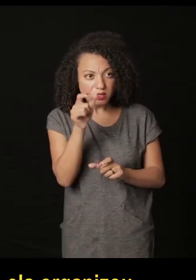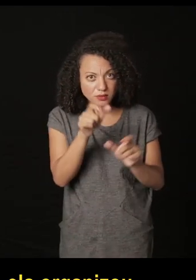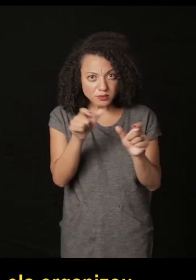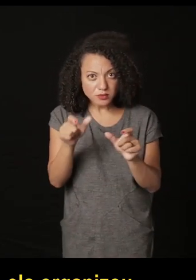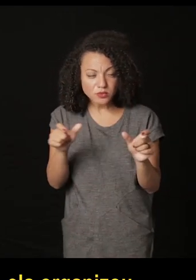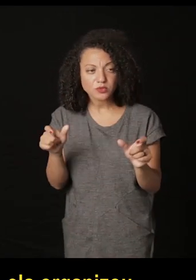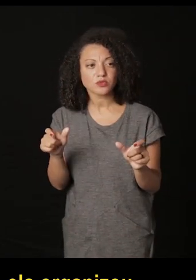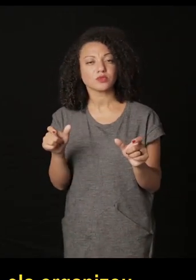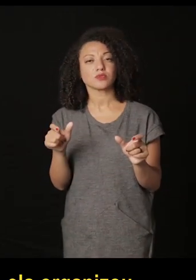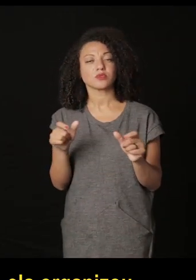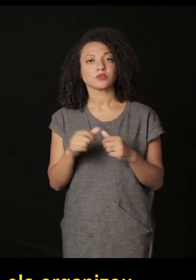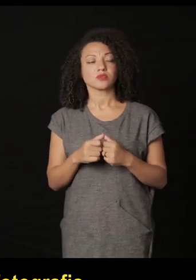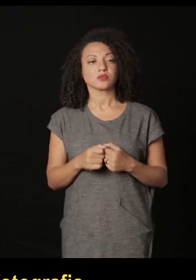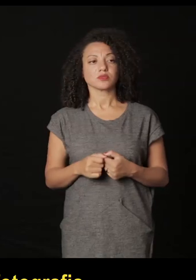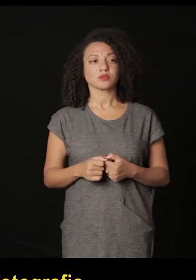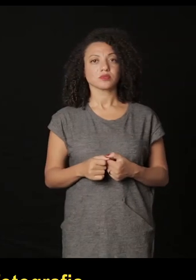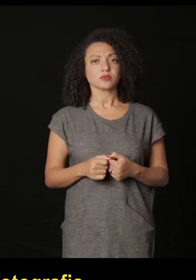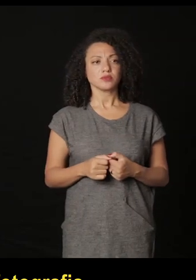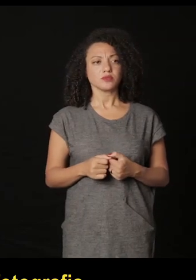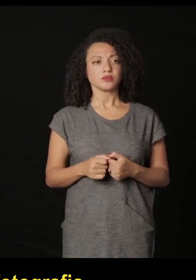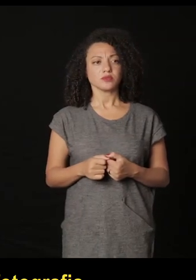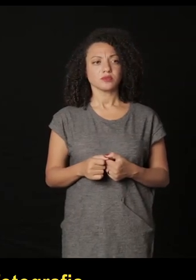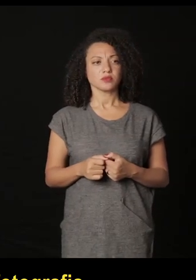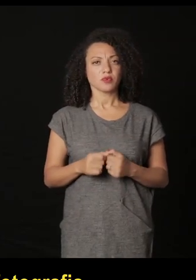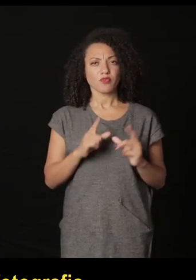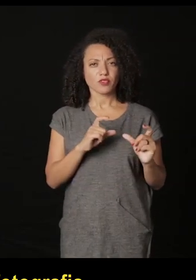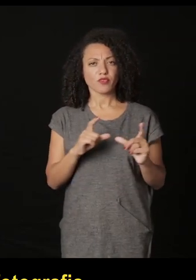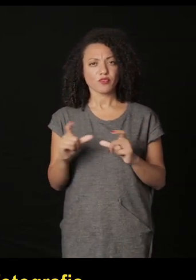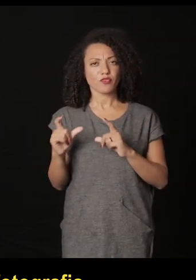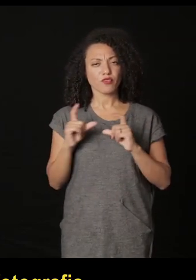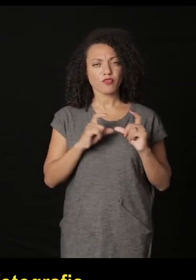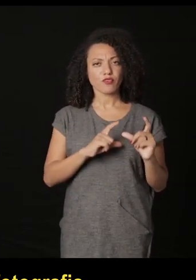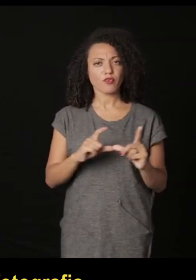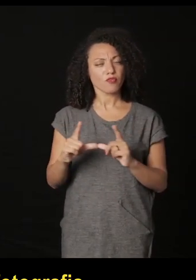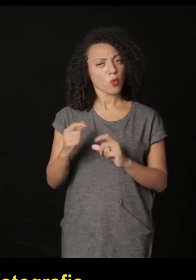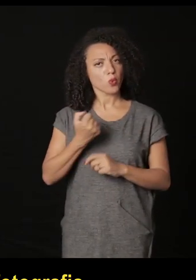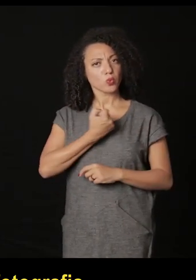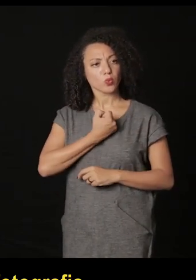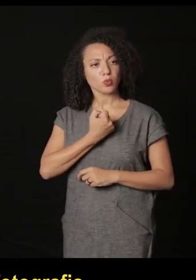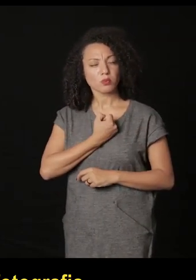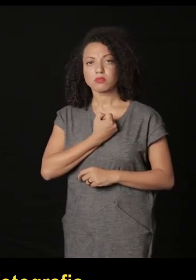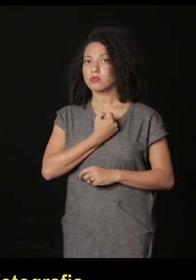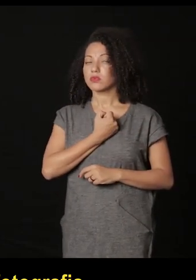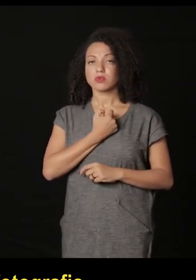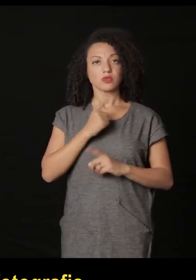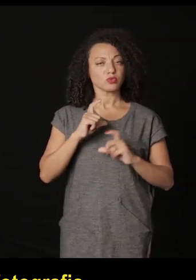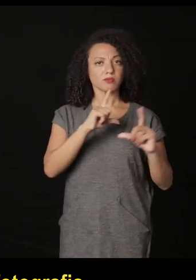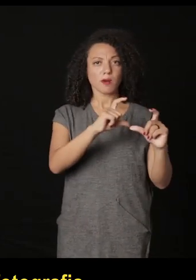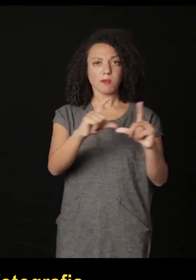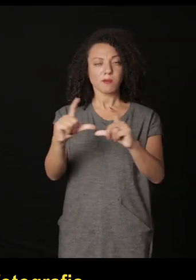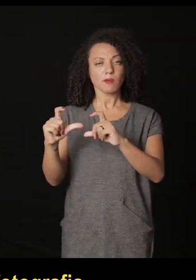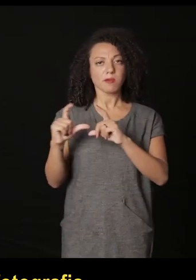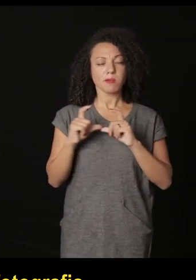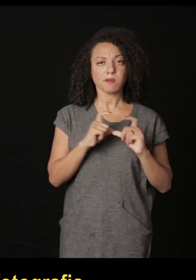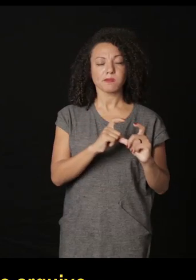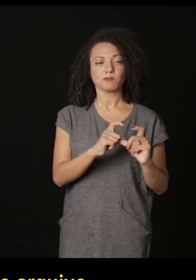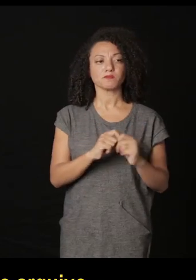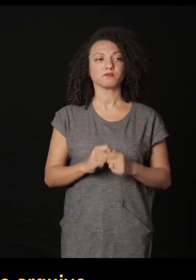reconhecer a gente lhe dão números e isso é uma fotografia somente operacional